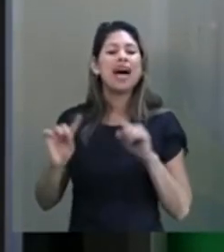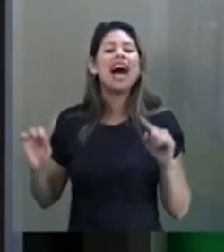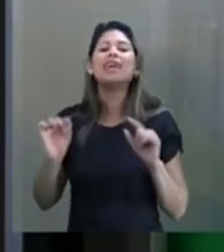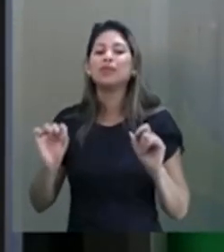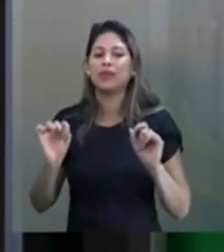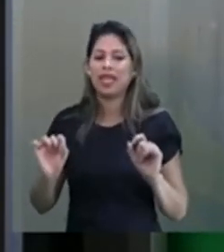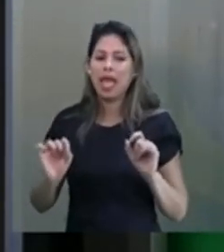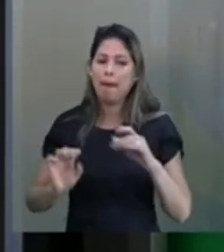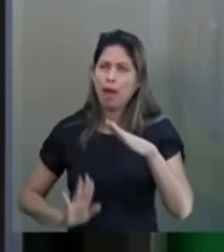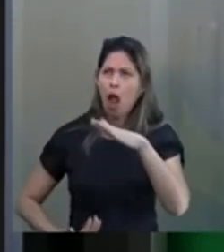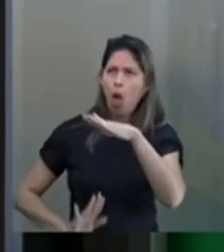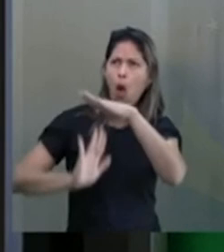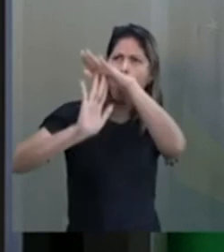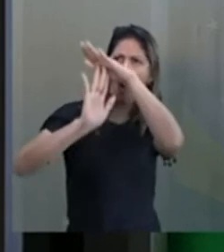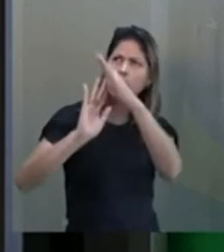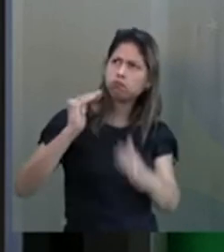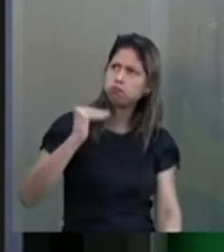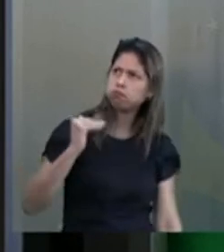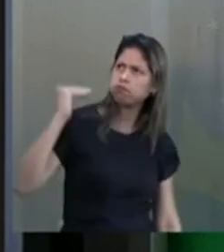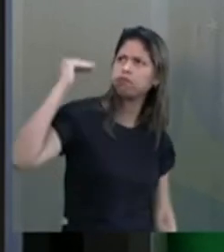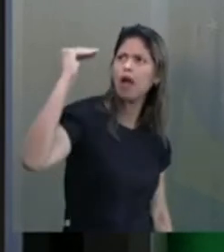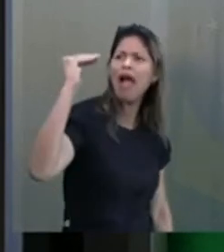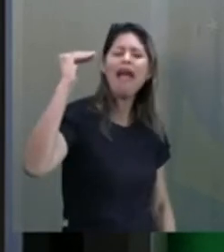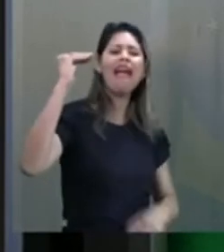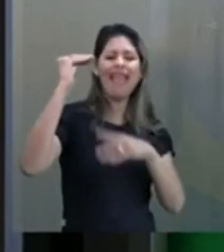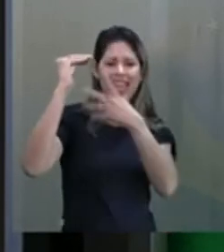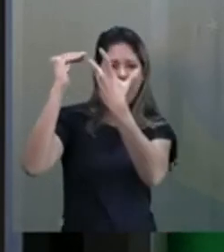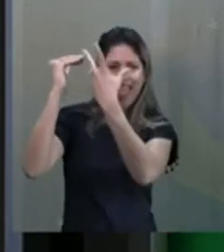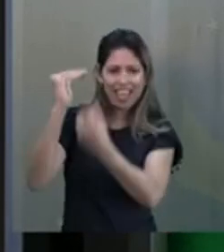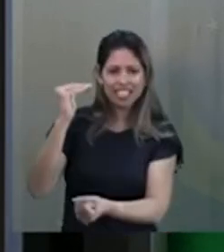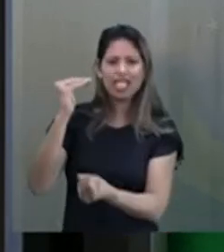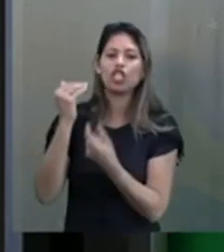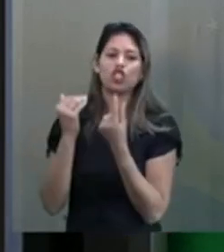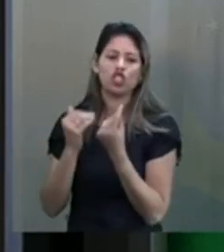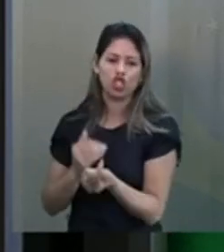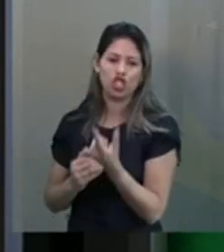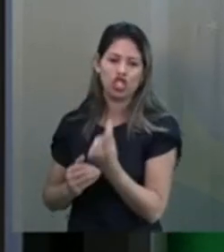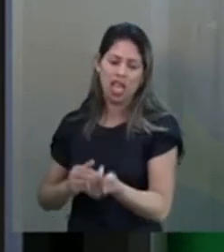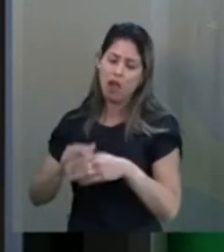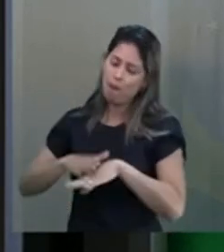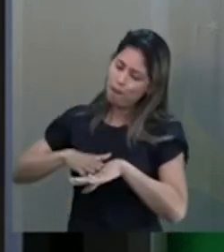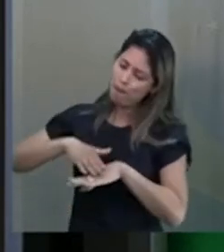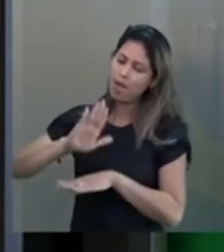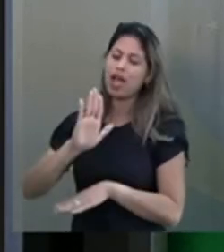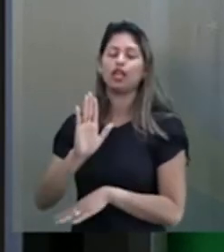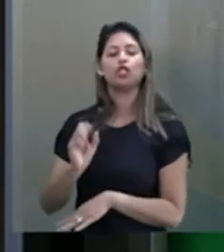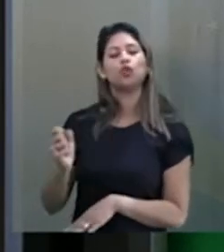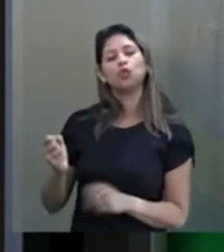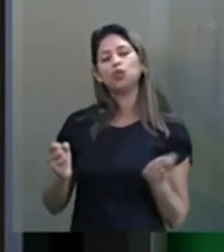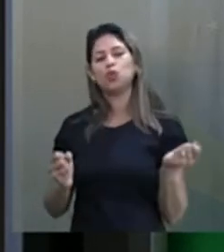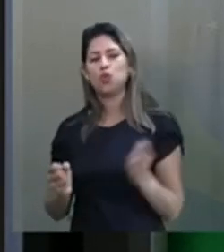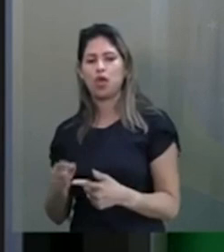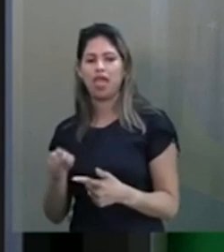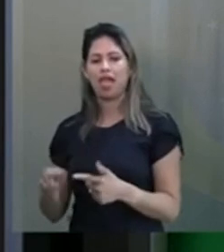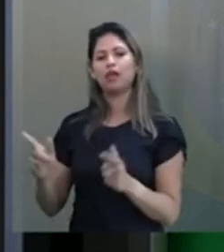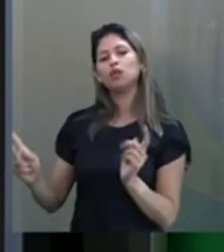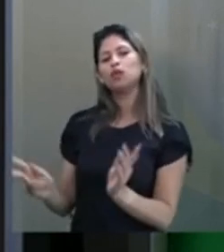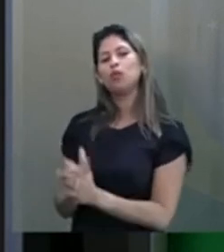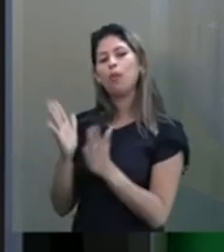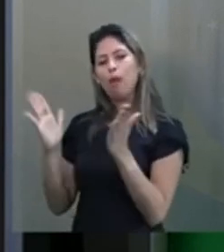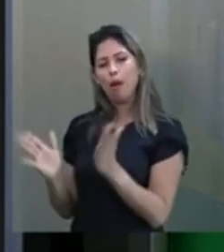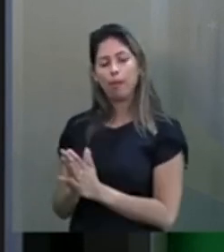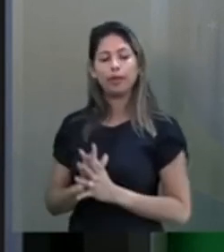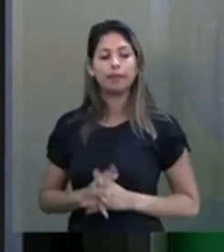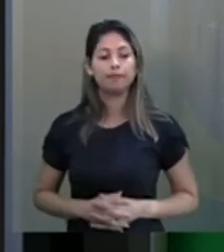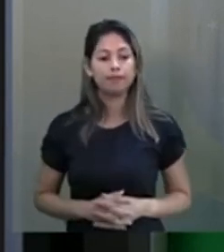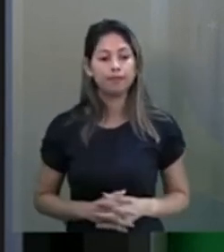que estão no topo, aqueles que estão na elite, recebem demais e dinheiro dos mais pobres. Por fim, a esquerda,